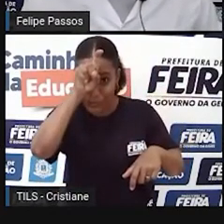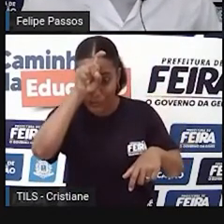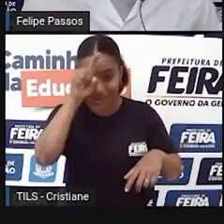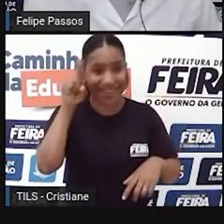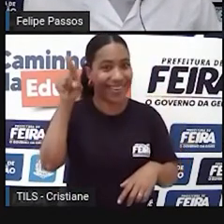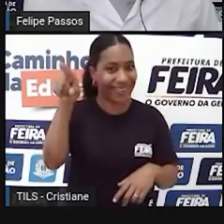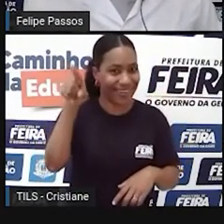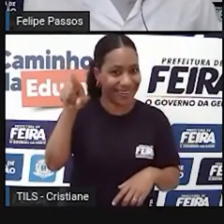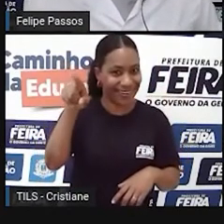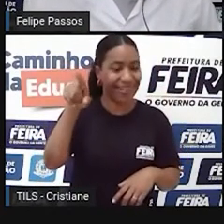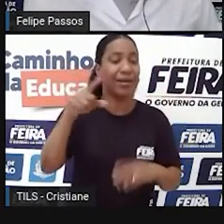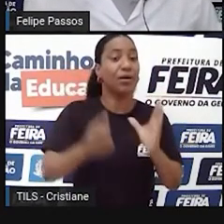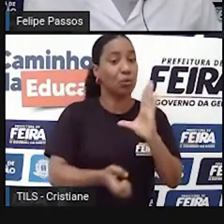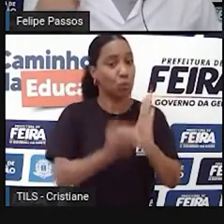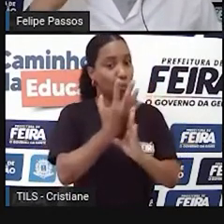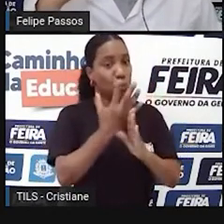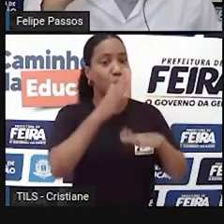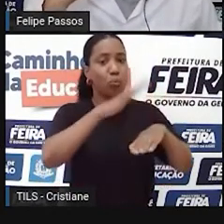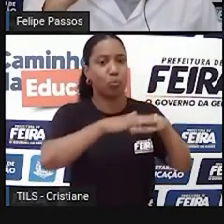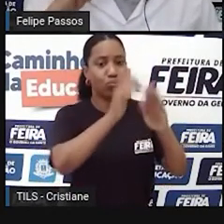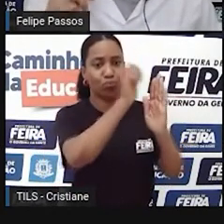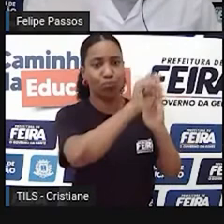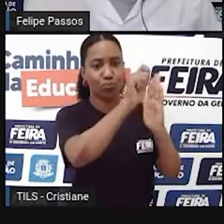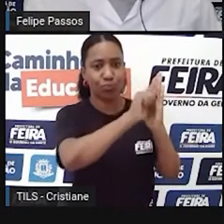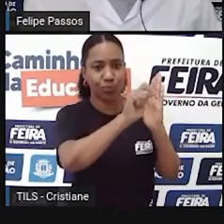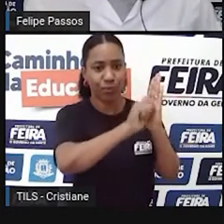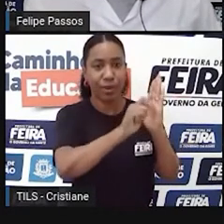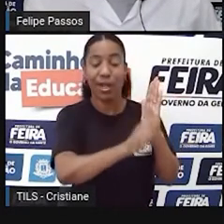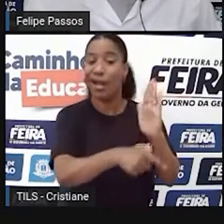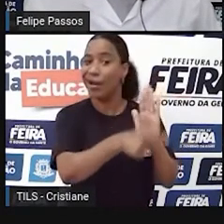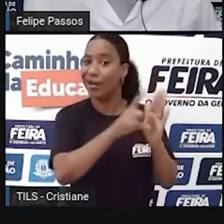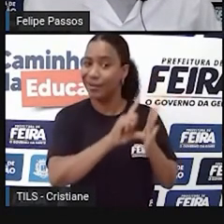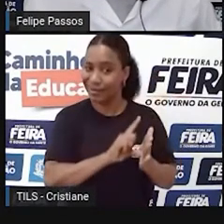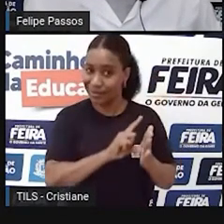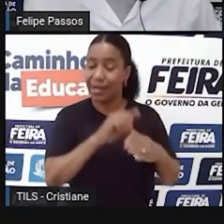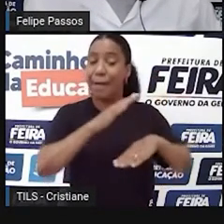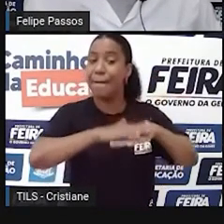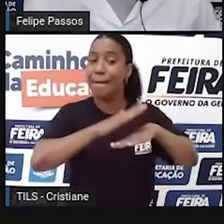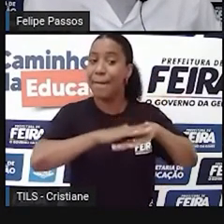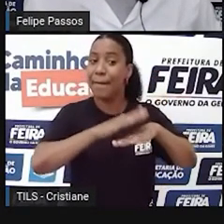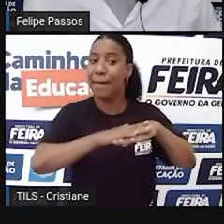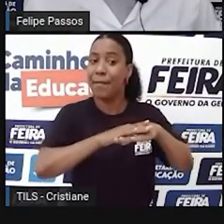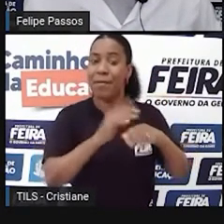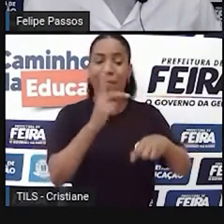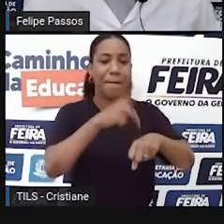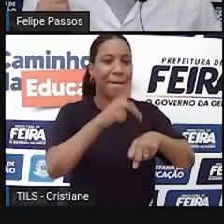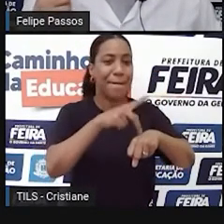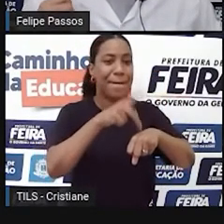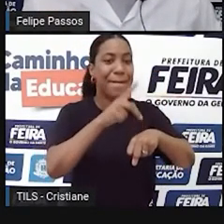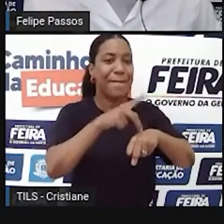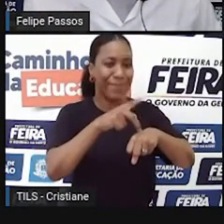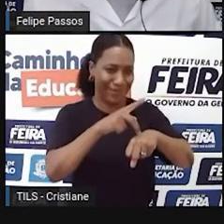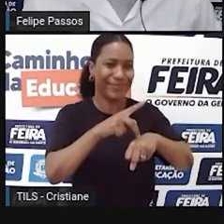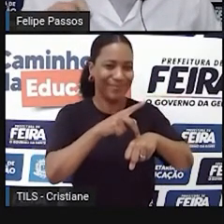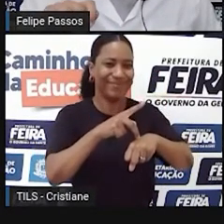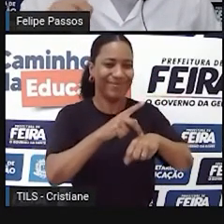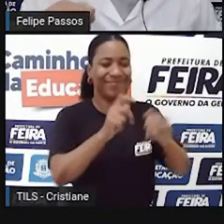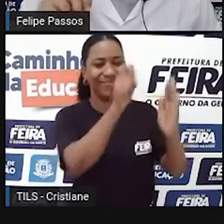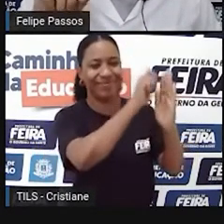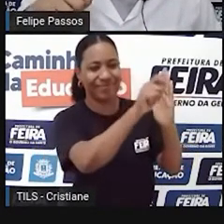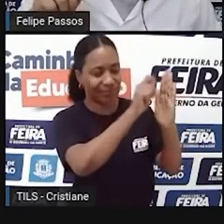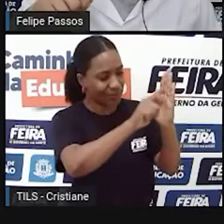Médio. E ela surgiu como uma escrita na pedra. Os mesopotâmicos, os povos mesopotâmicos, eles